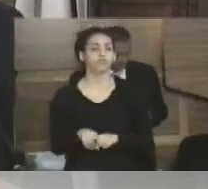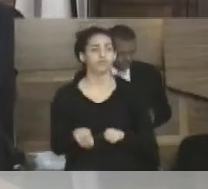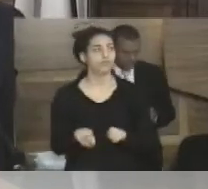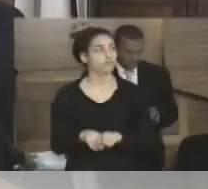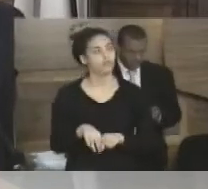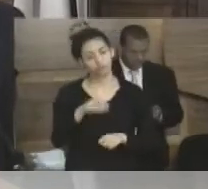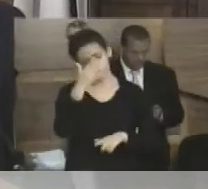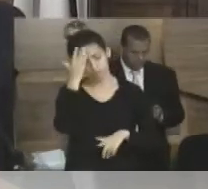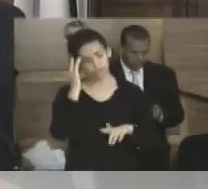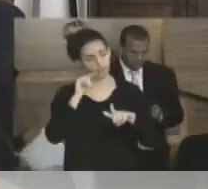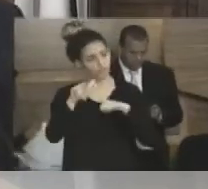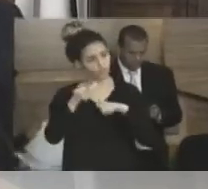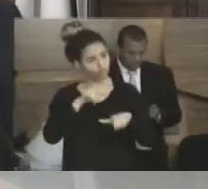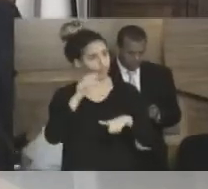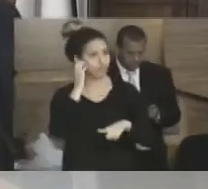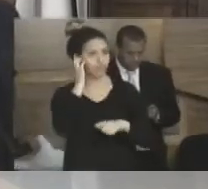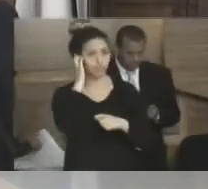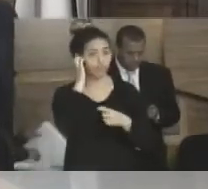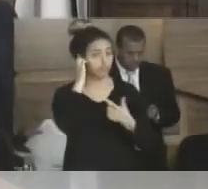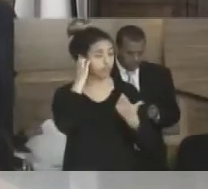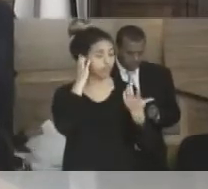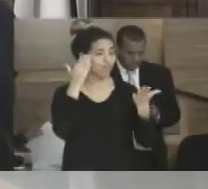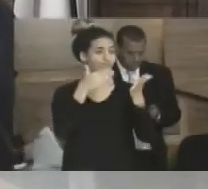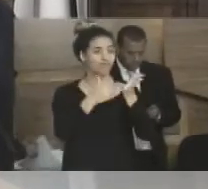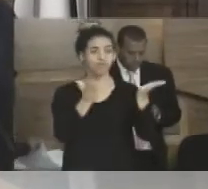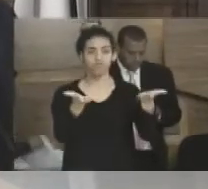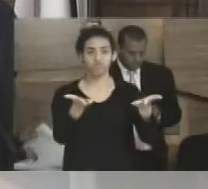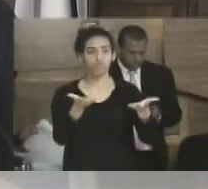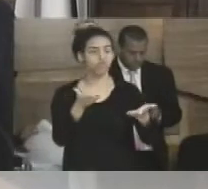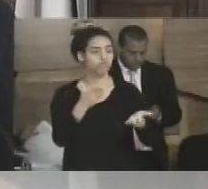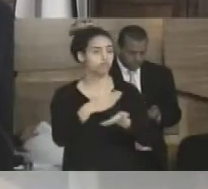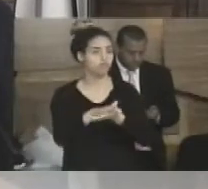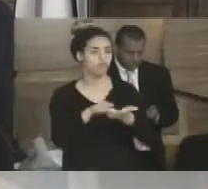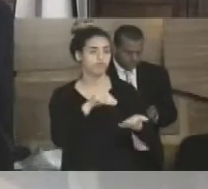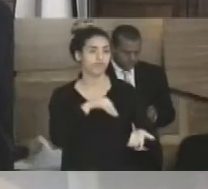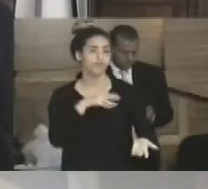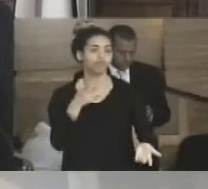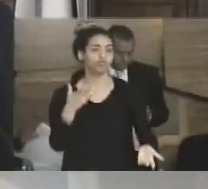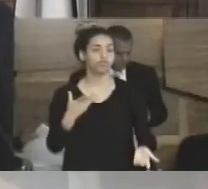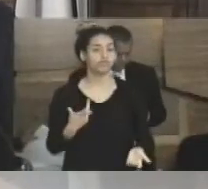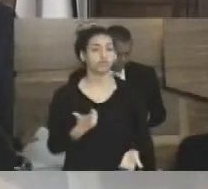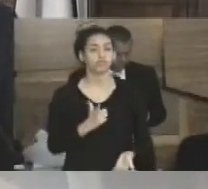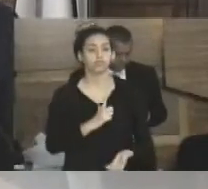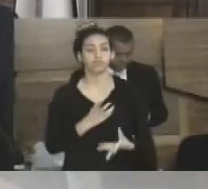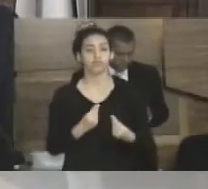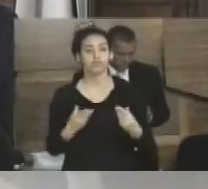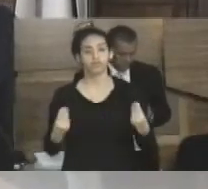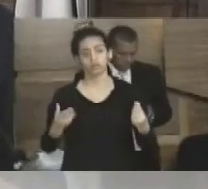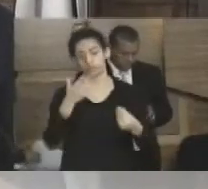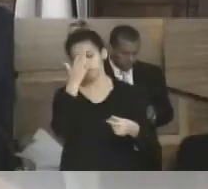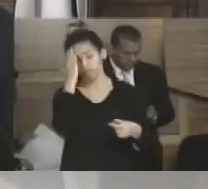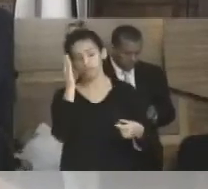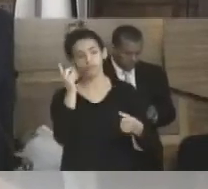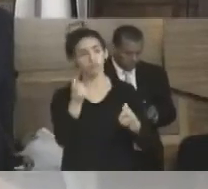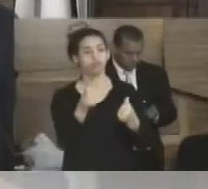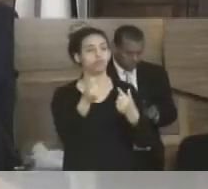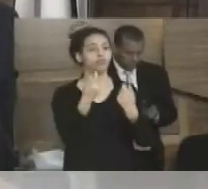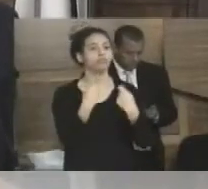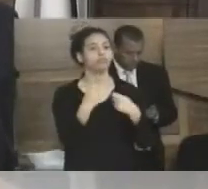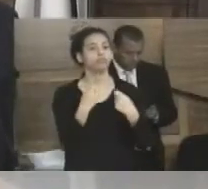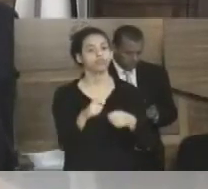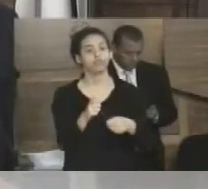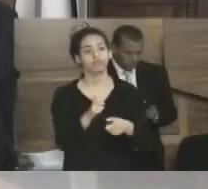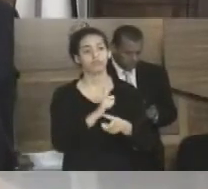também que trabalharam e não receberam até hoje. Então, tem muita gente aí com dinheiro preso, eu peço,